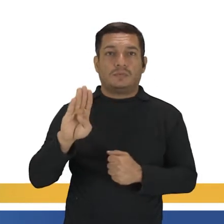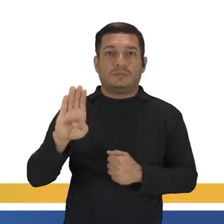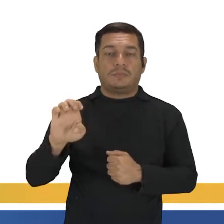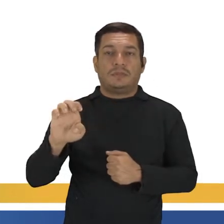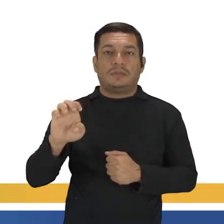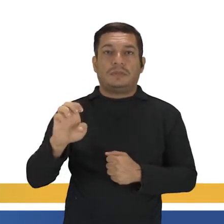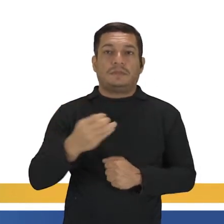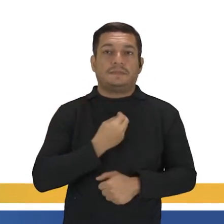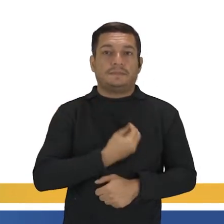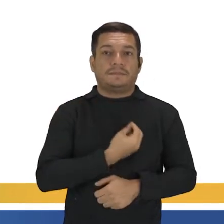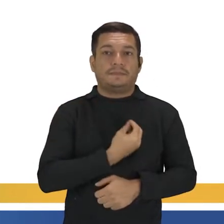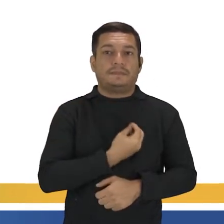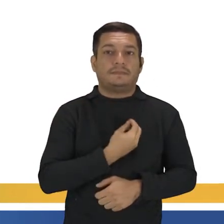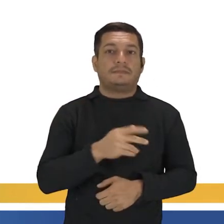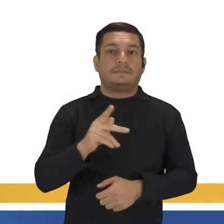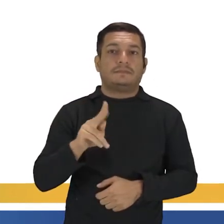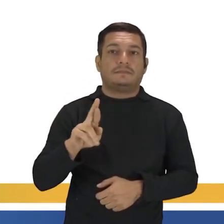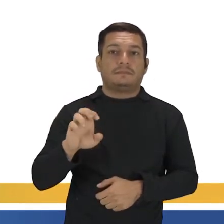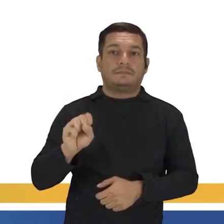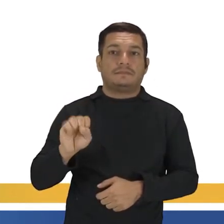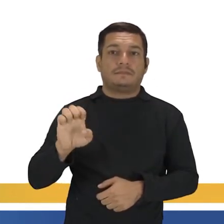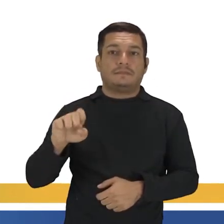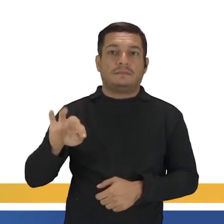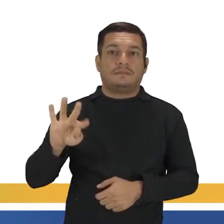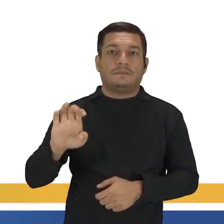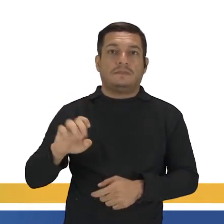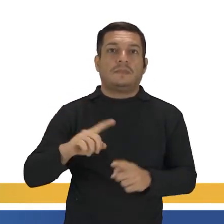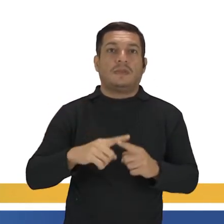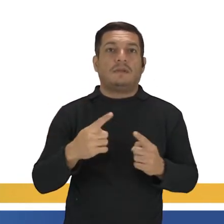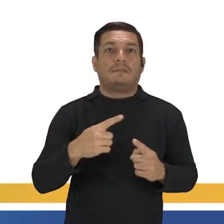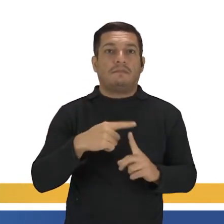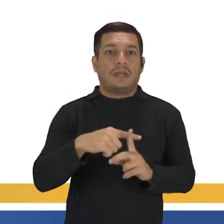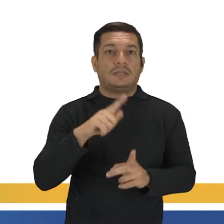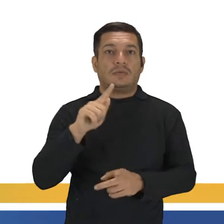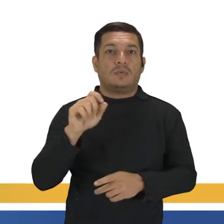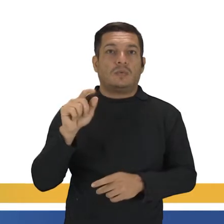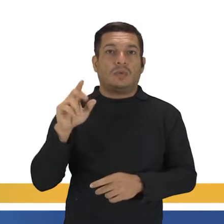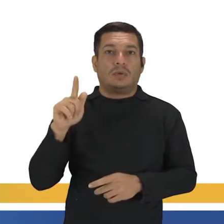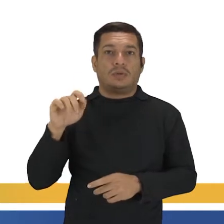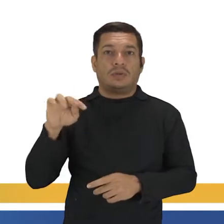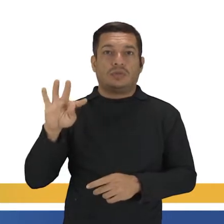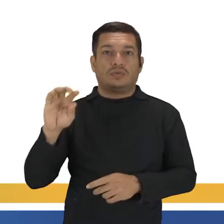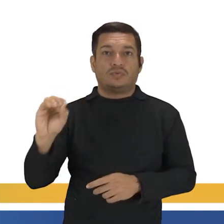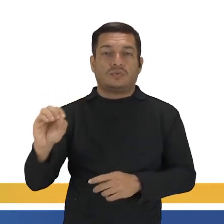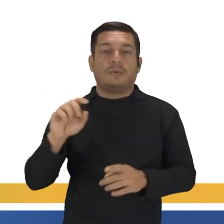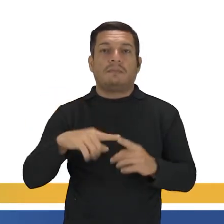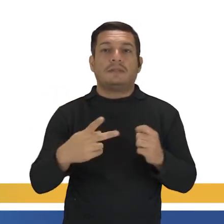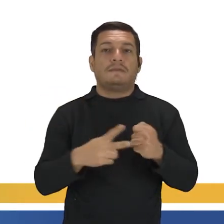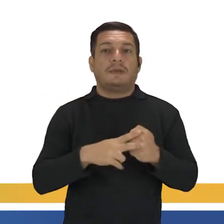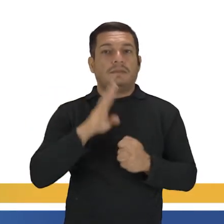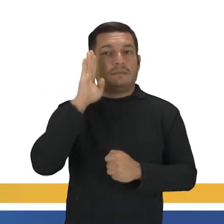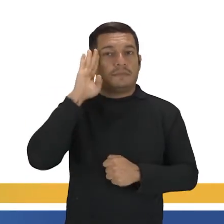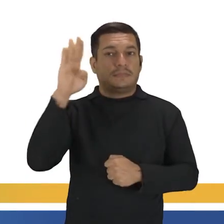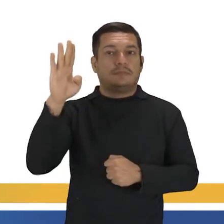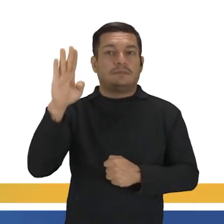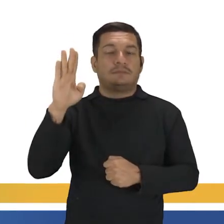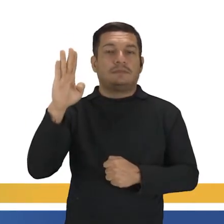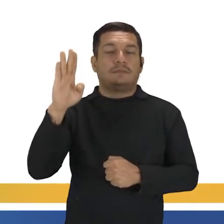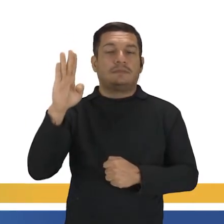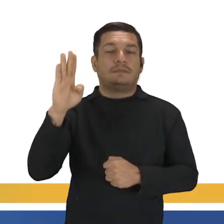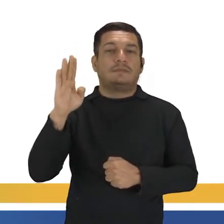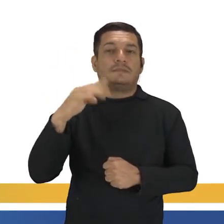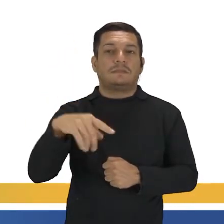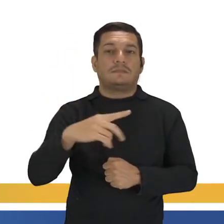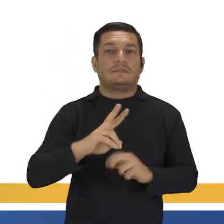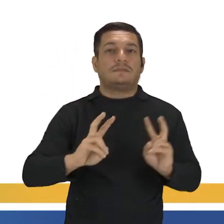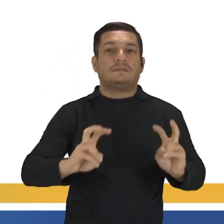Verbo to be no presente, tá? Mais going to, mais um verbo principal. Então, só